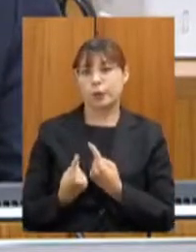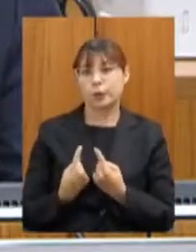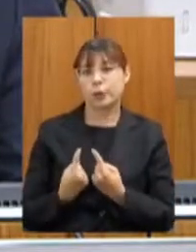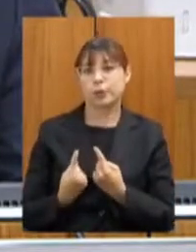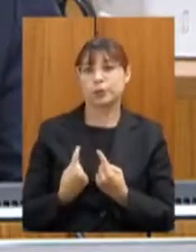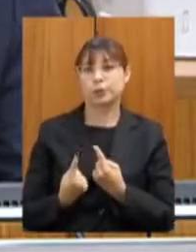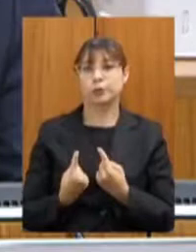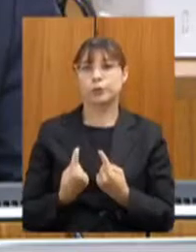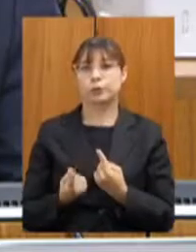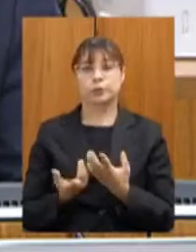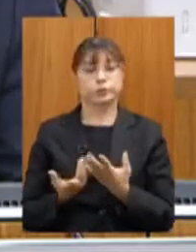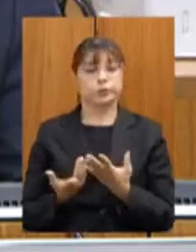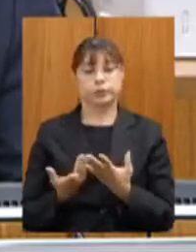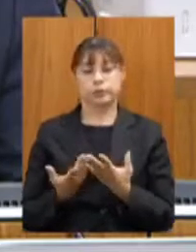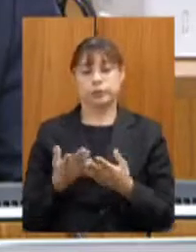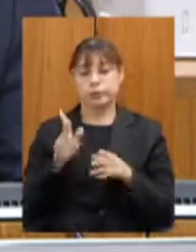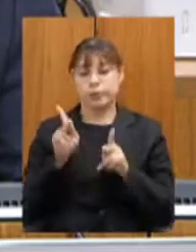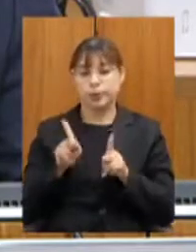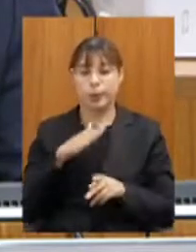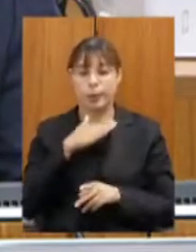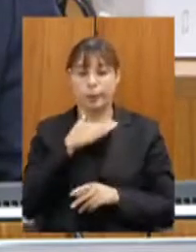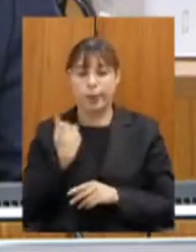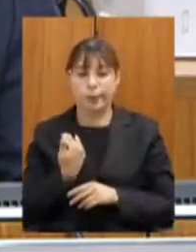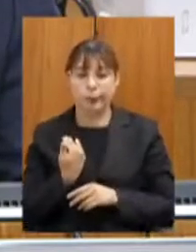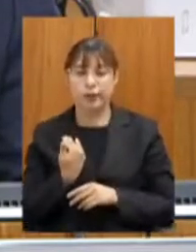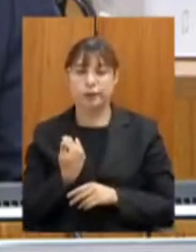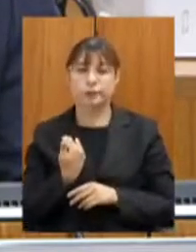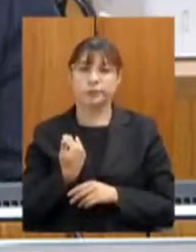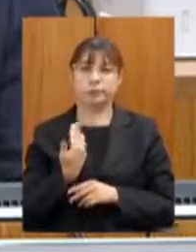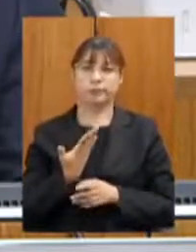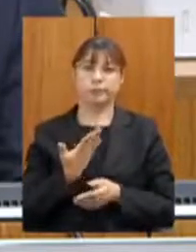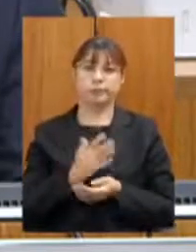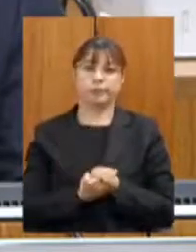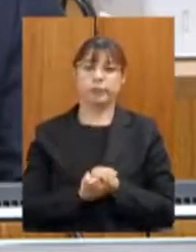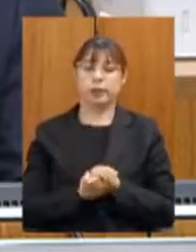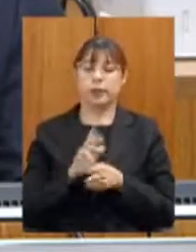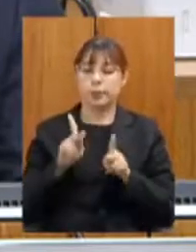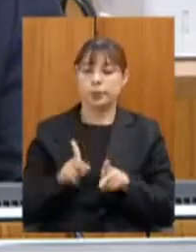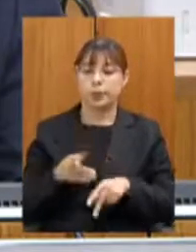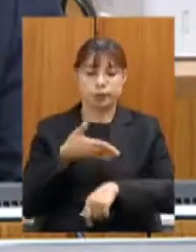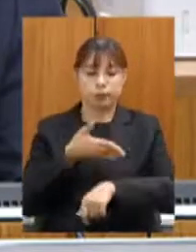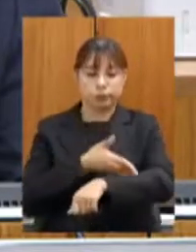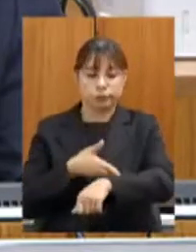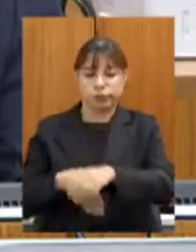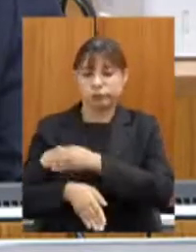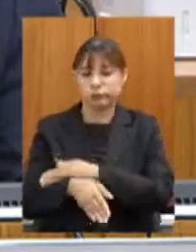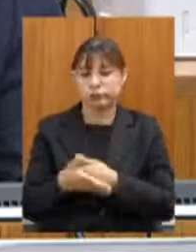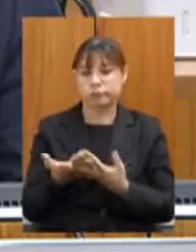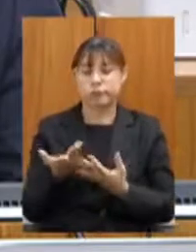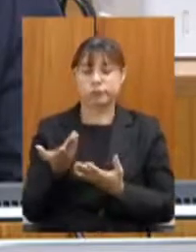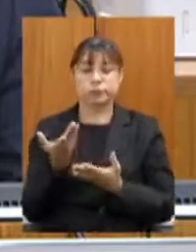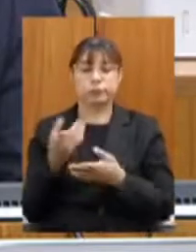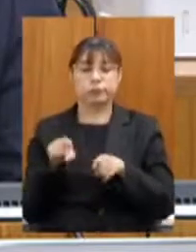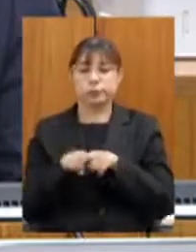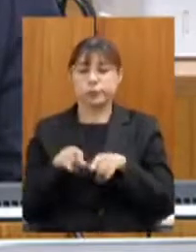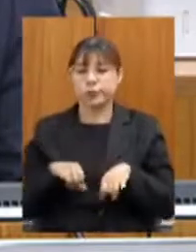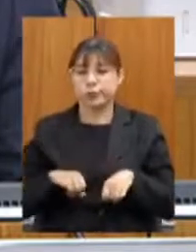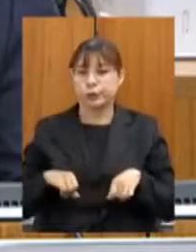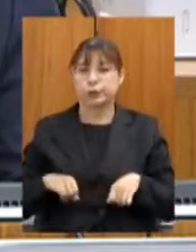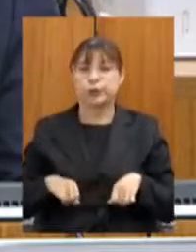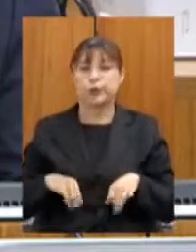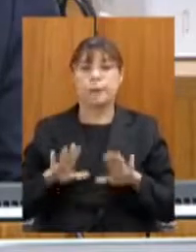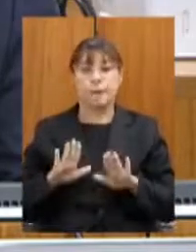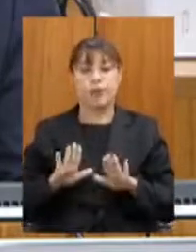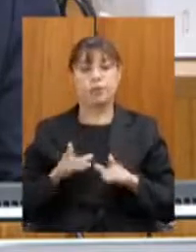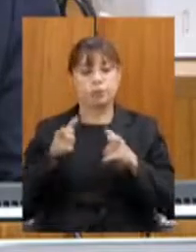que ceifam vidas, que amputam pessoas e almas, e que passem a ser rodovias